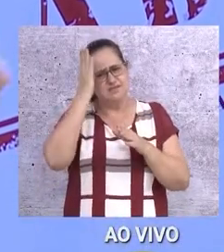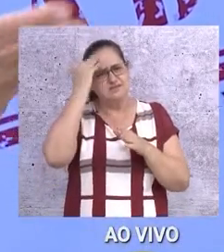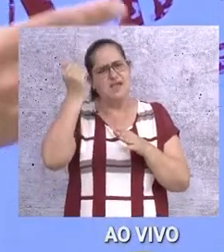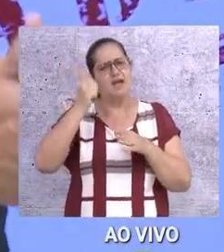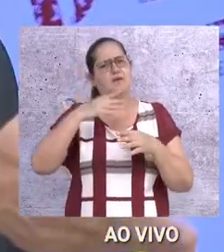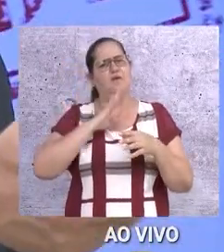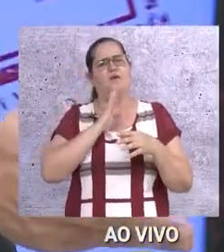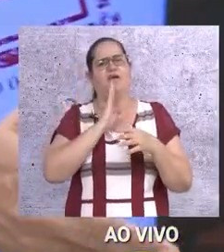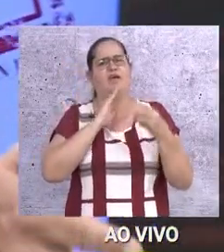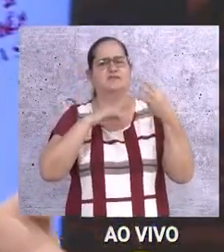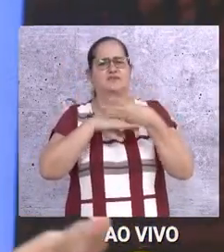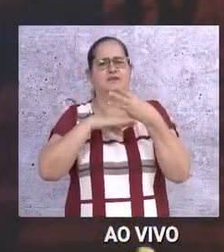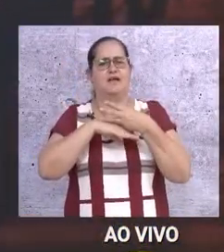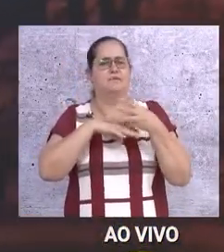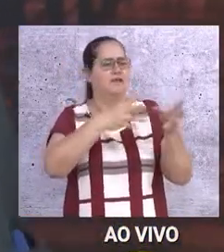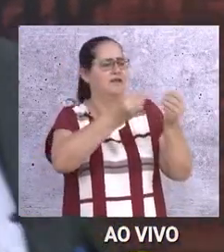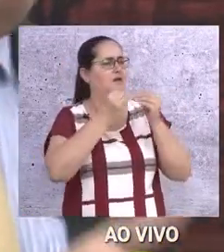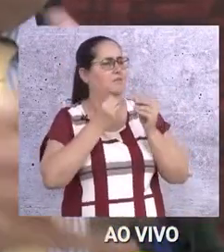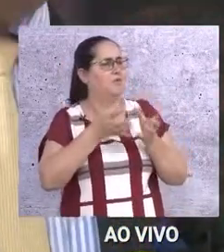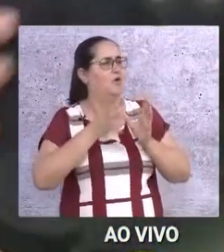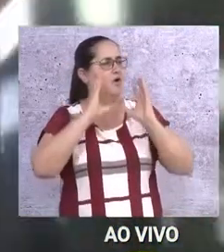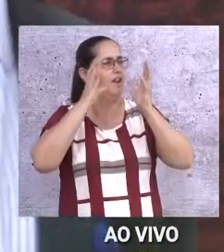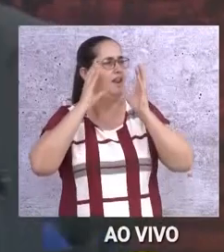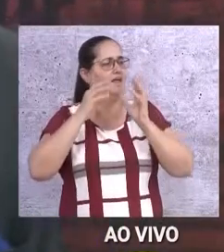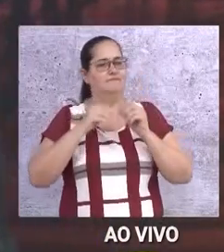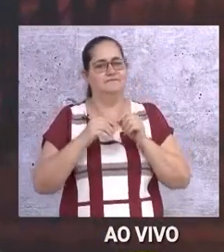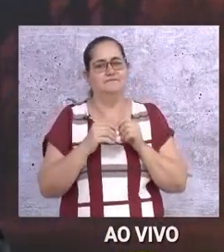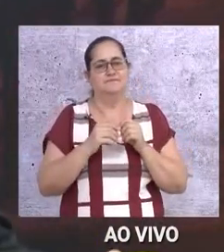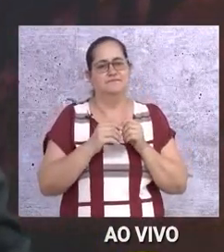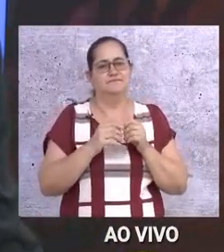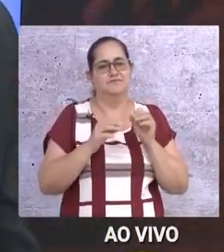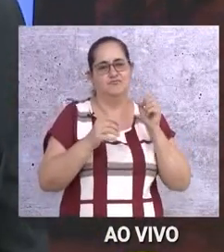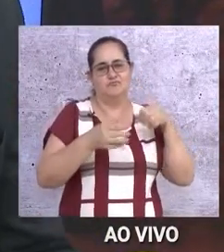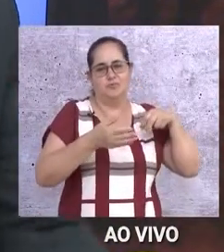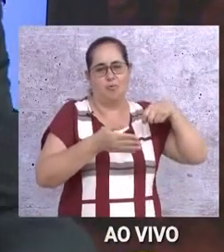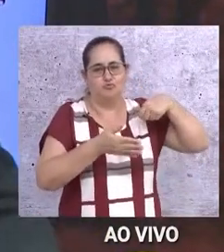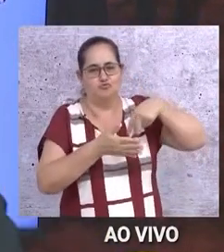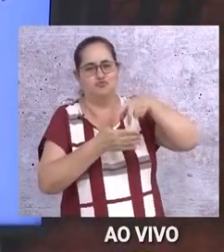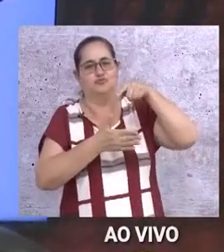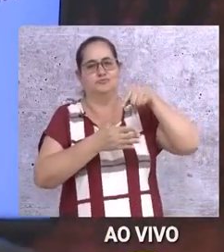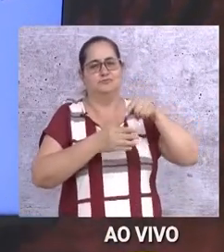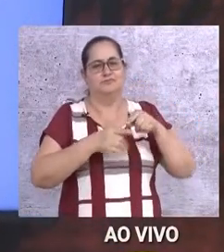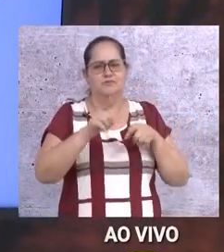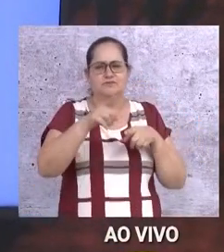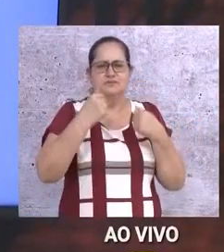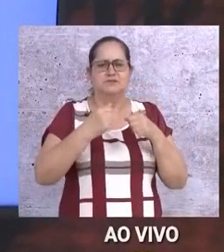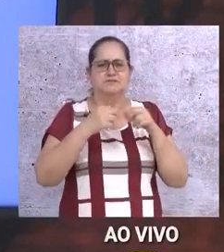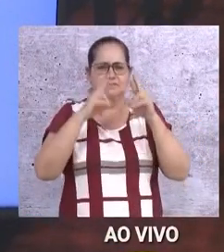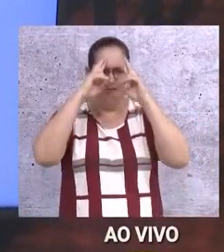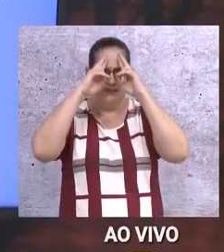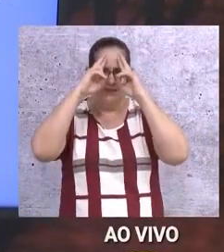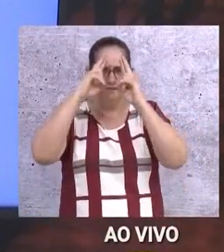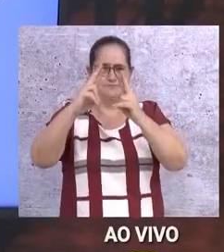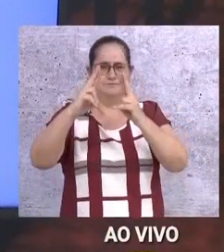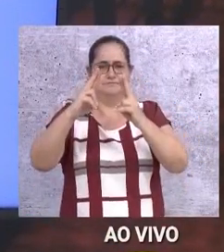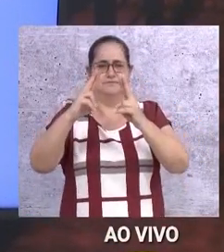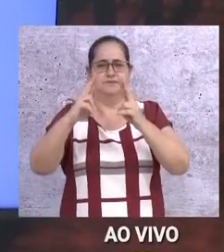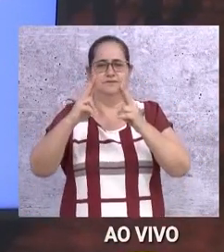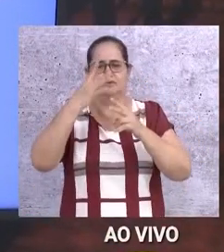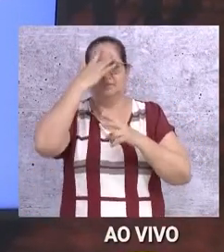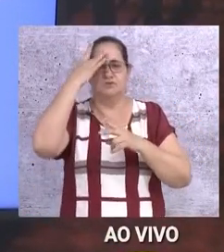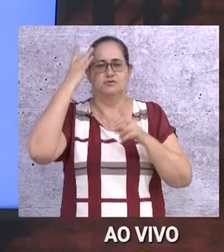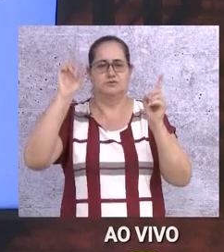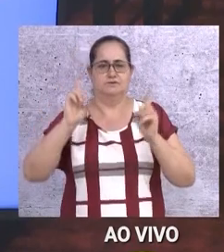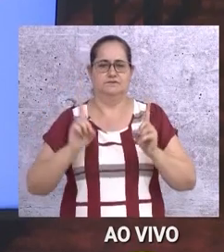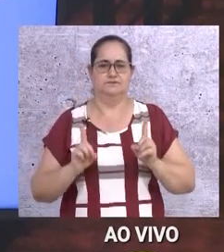aqui? Dá para falar em roda, dá uma bola preta aqui, que vai um bicudo bem grande para essas empresas aí. Vocês têm que ter respeito pelas